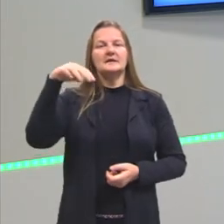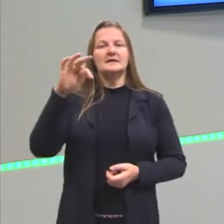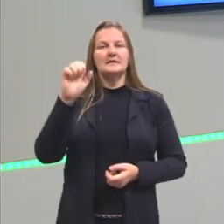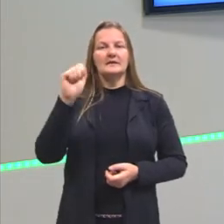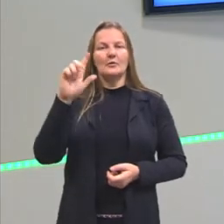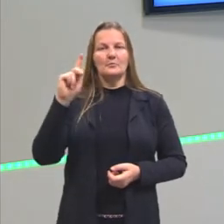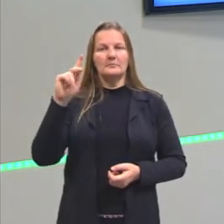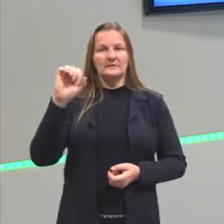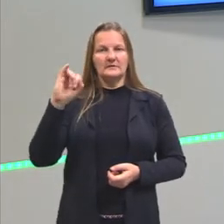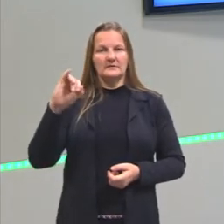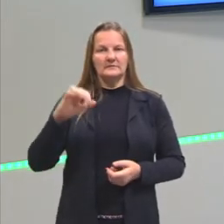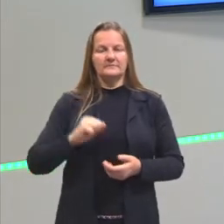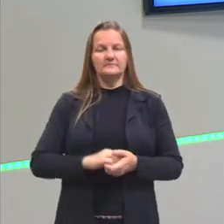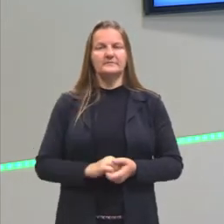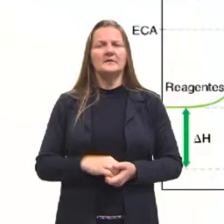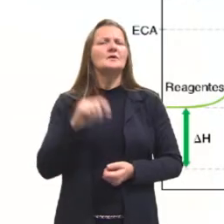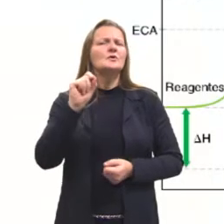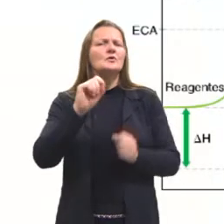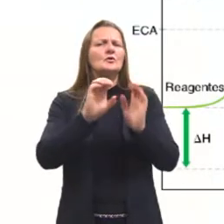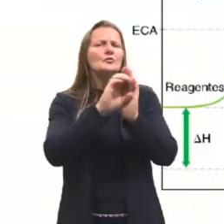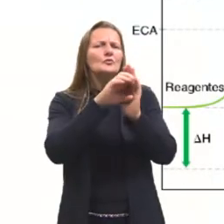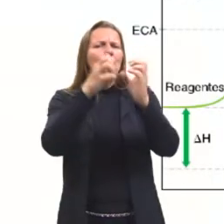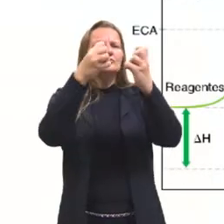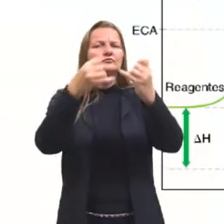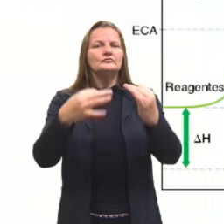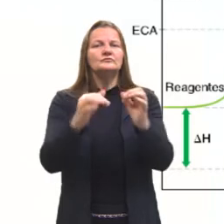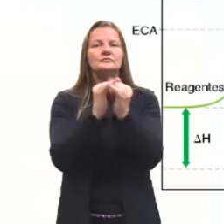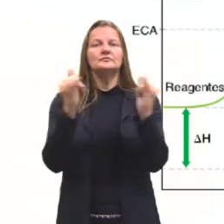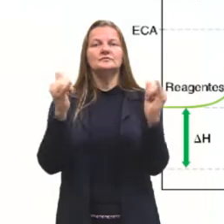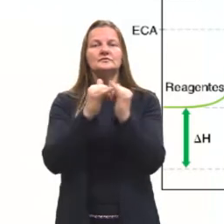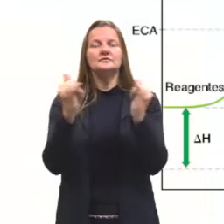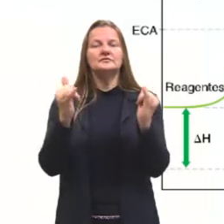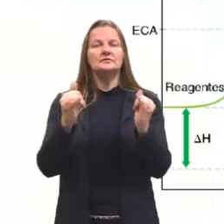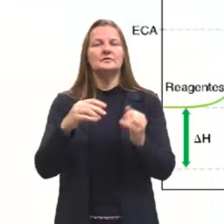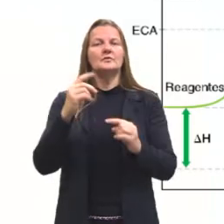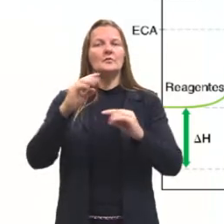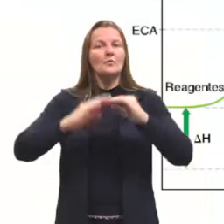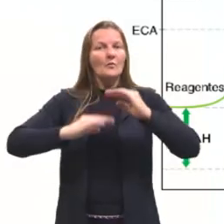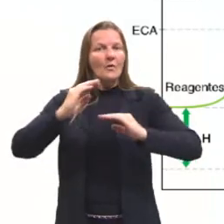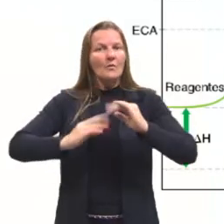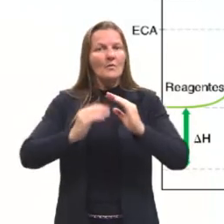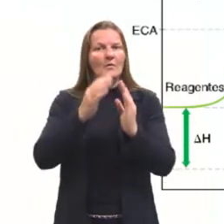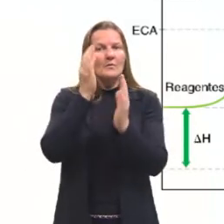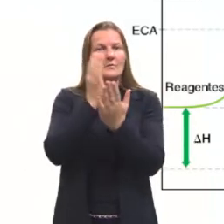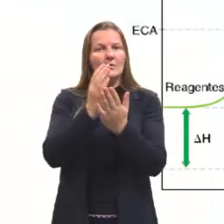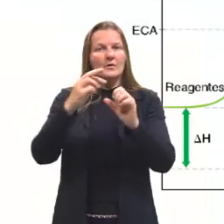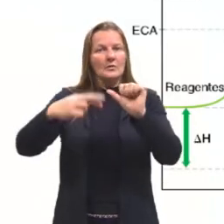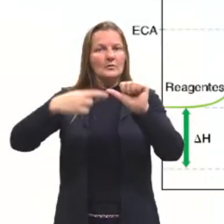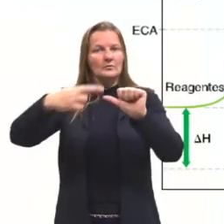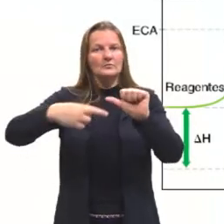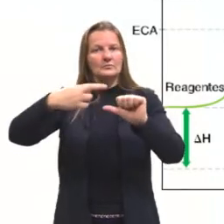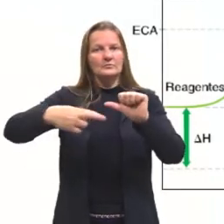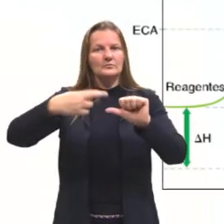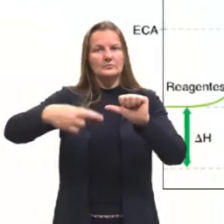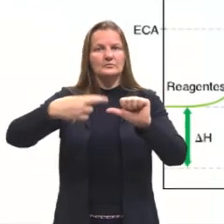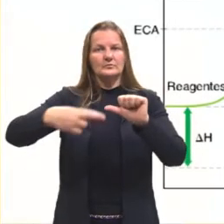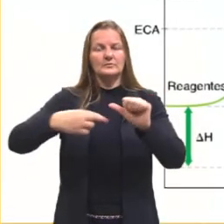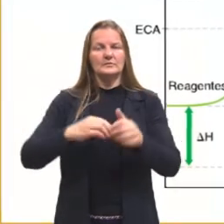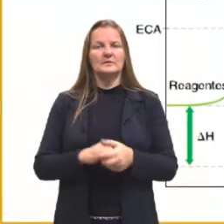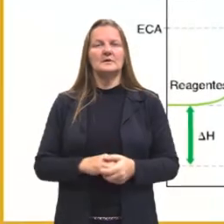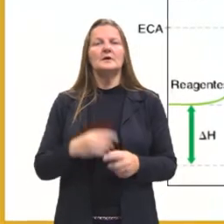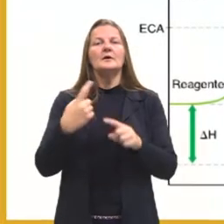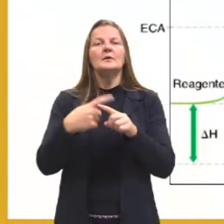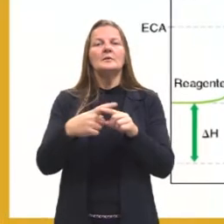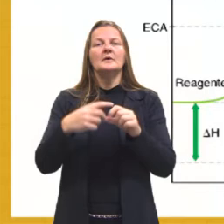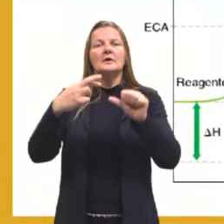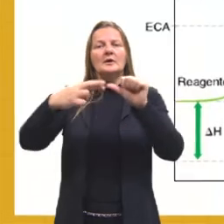Então, essa energia, ela atua como uma barreira para ocorrer a reação. O que seria essa barreira? Porque os